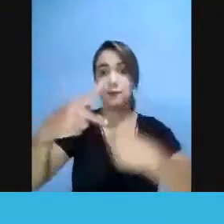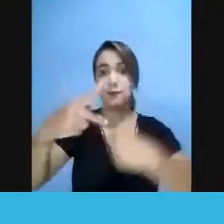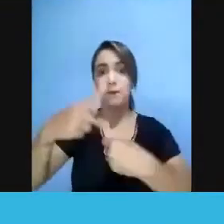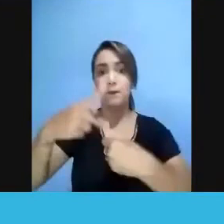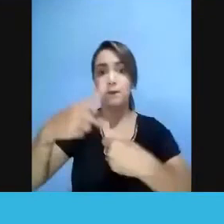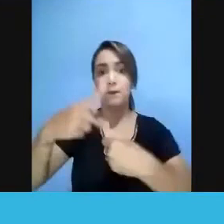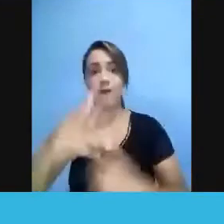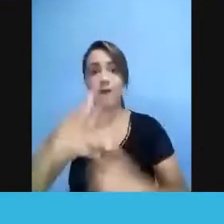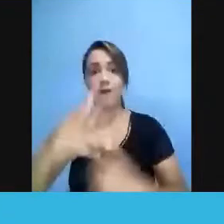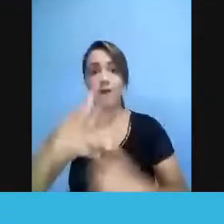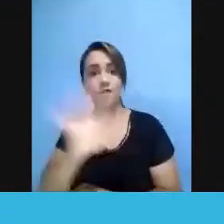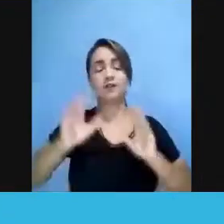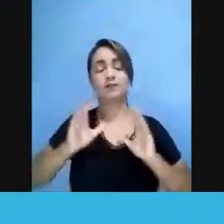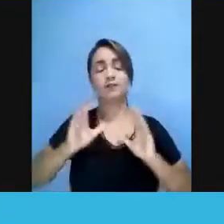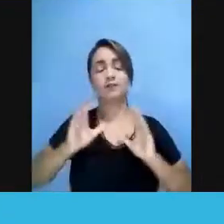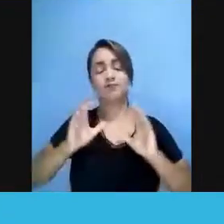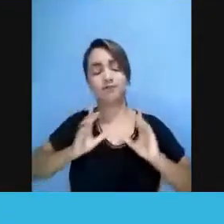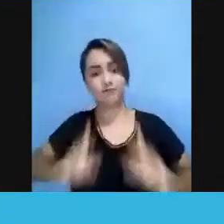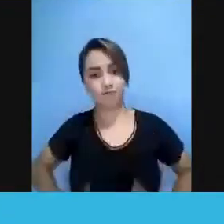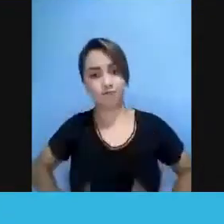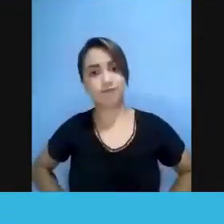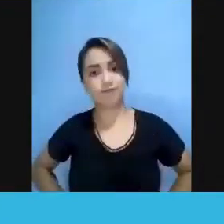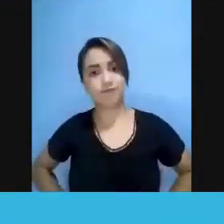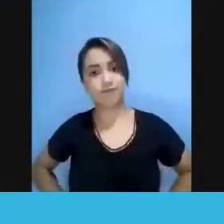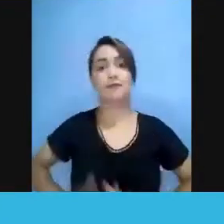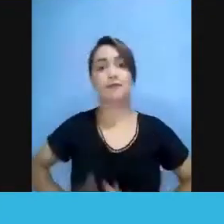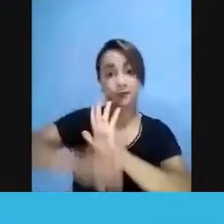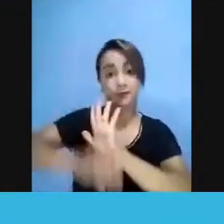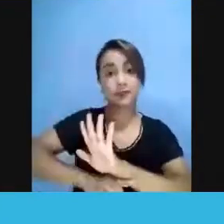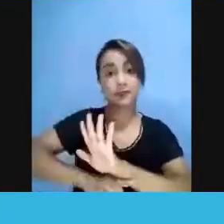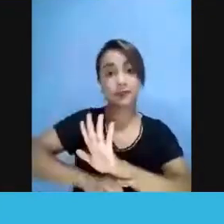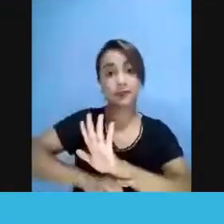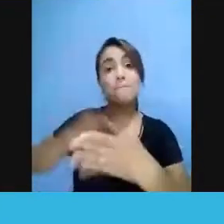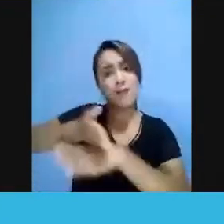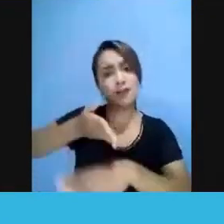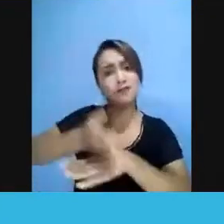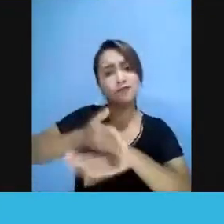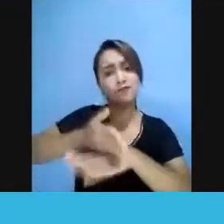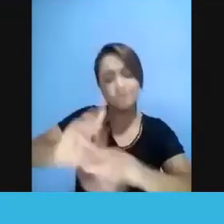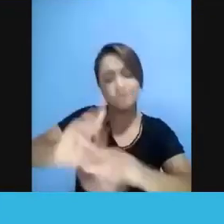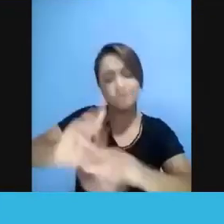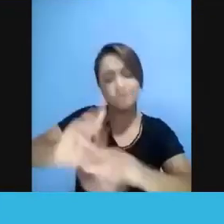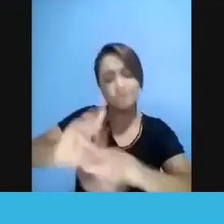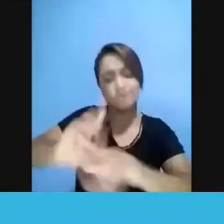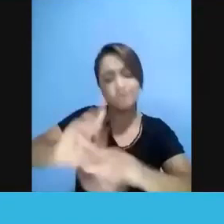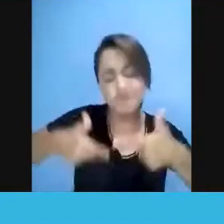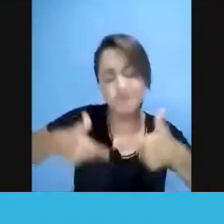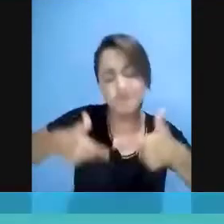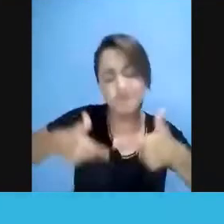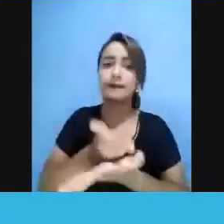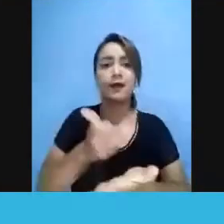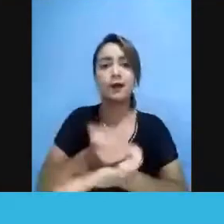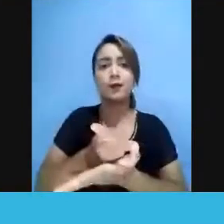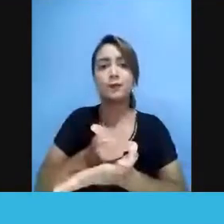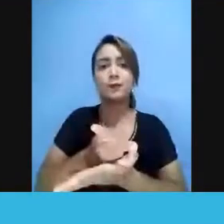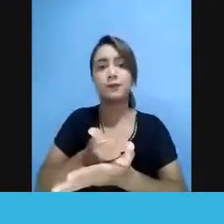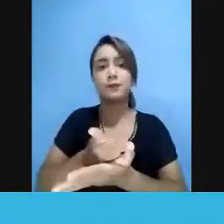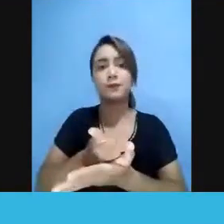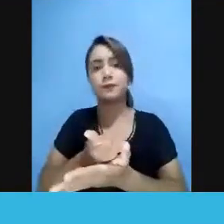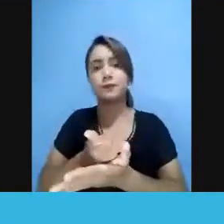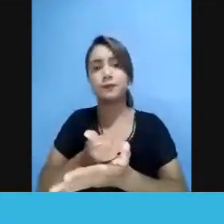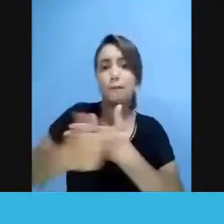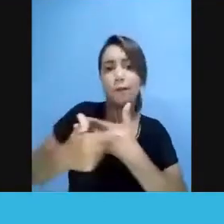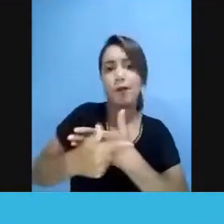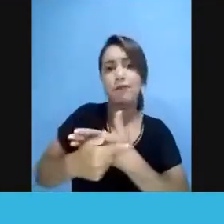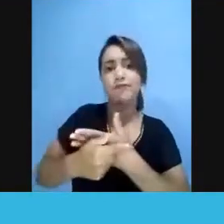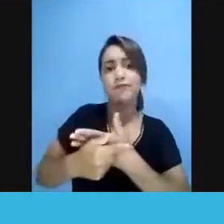Direitos do Cidadão. Ela participa muito ativamente aí no papel que lhe cabe ali no Ministério